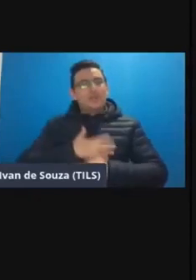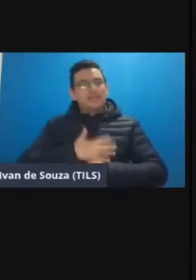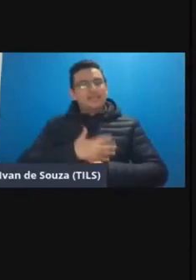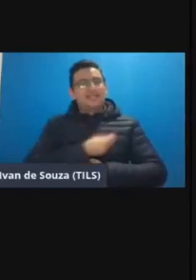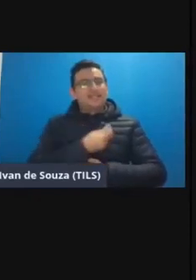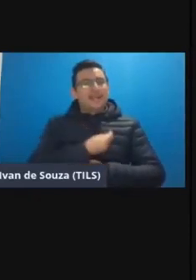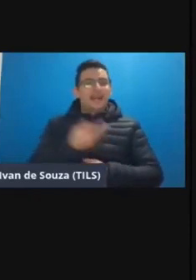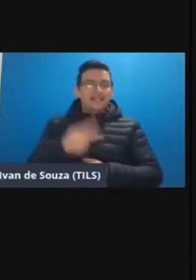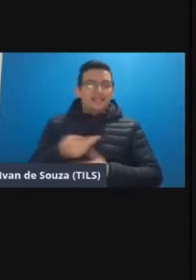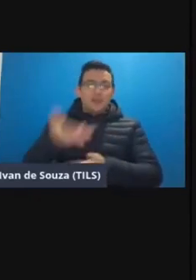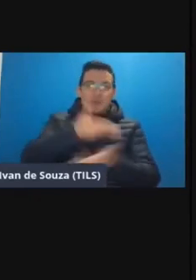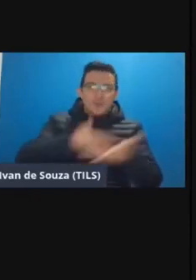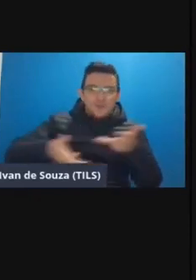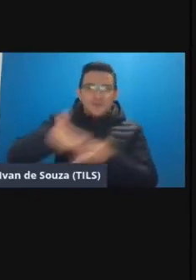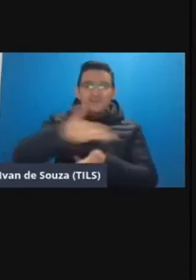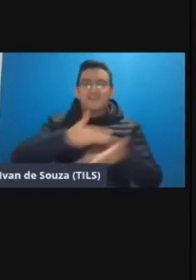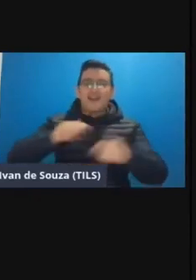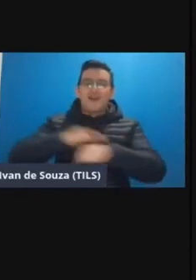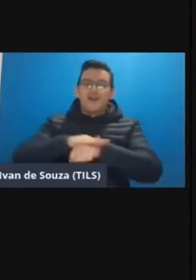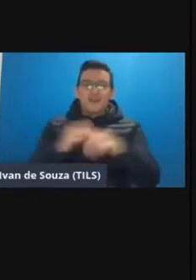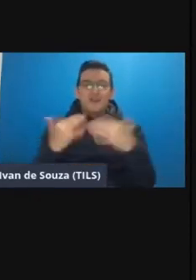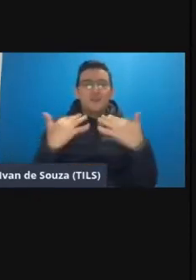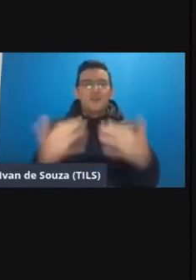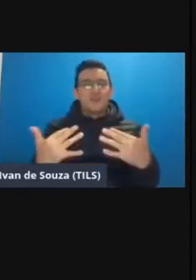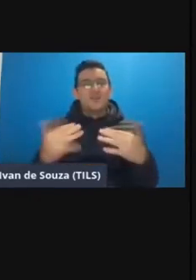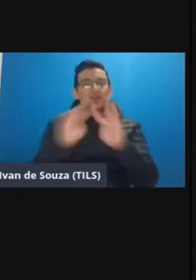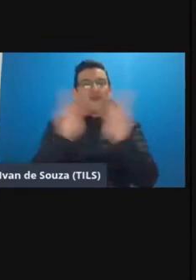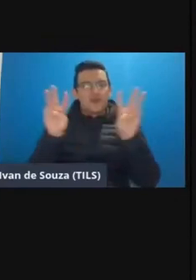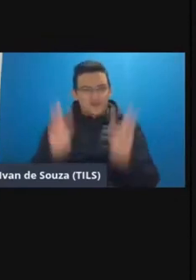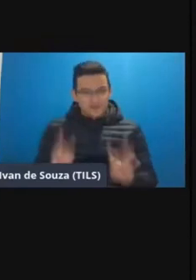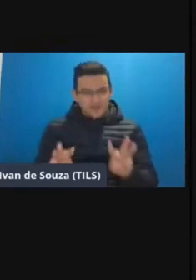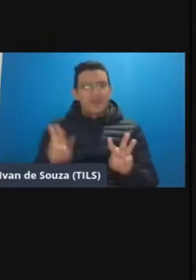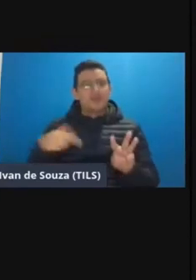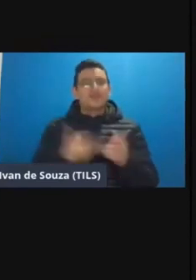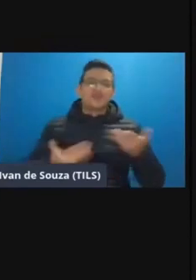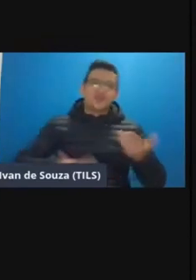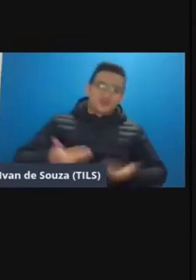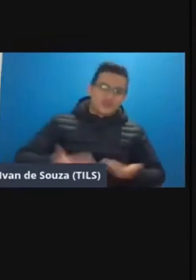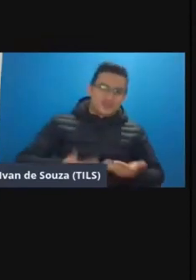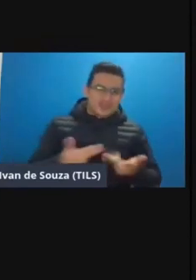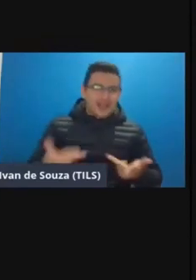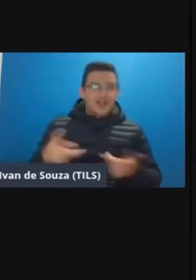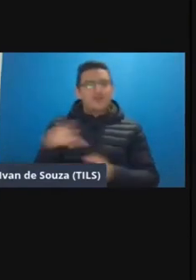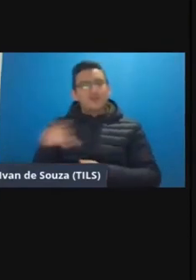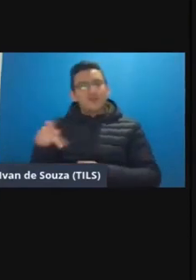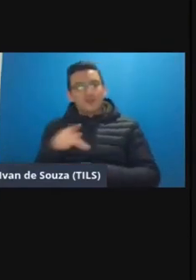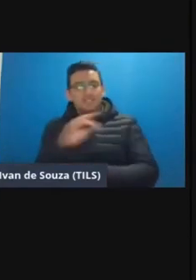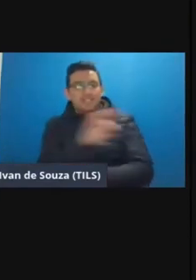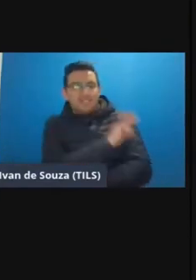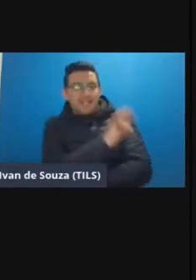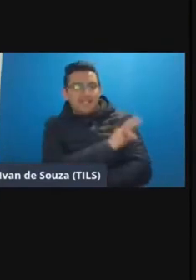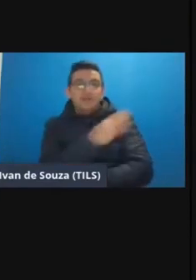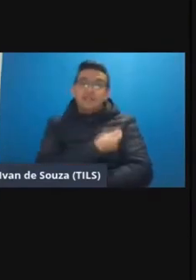compartilhar e trocar né essas figurinhas com o público da UFR com os nossos vendedores com os nossos docentes técnicos que estão aqui